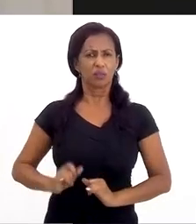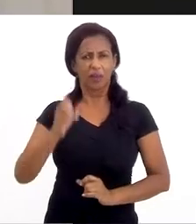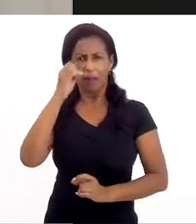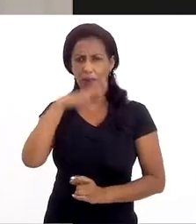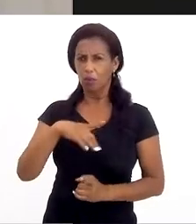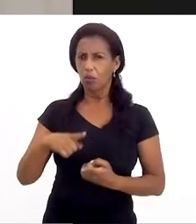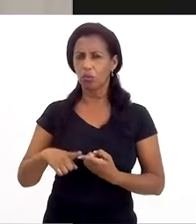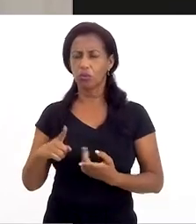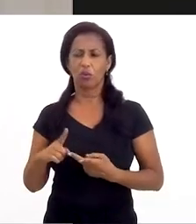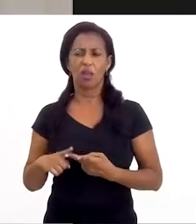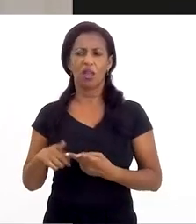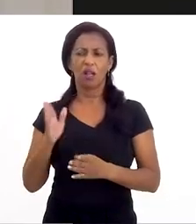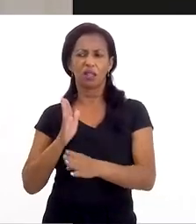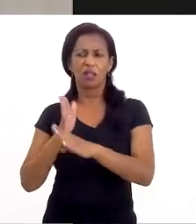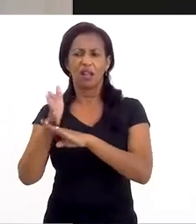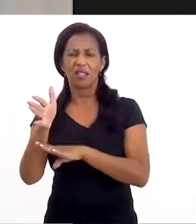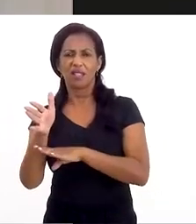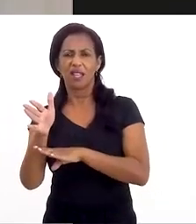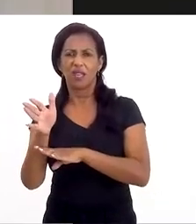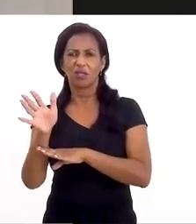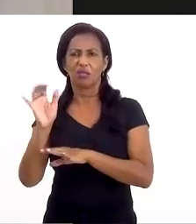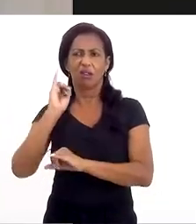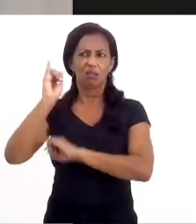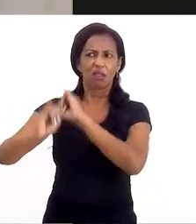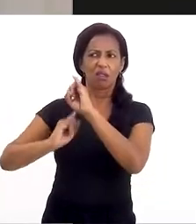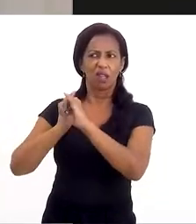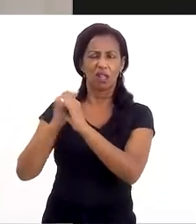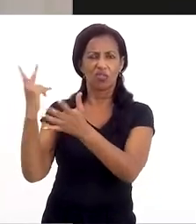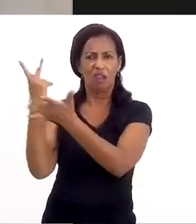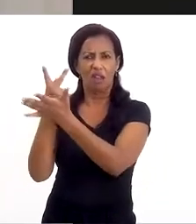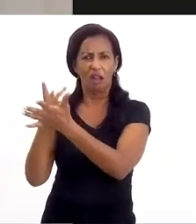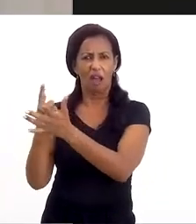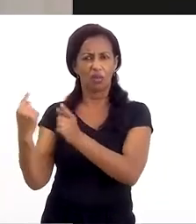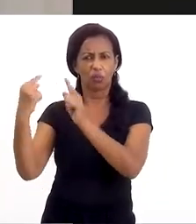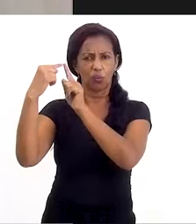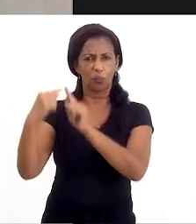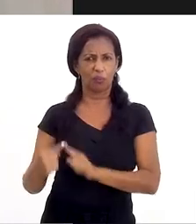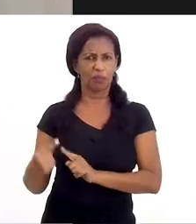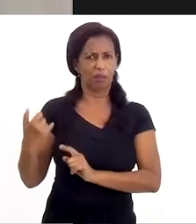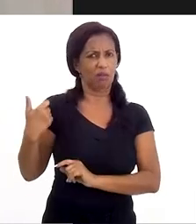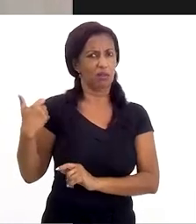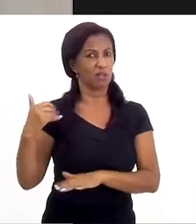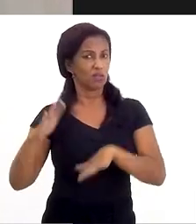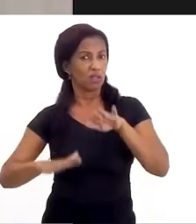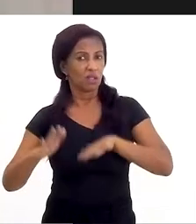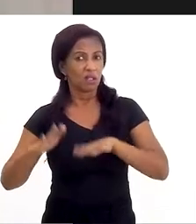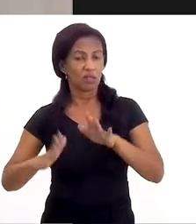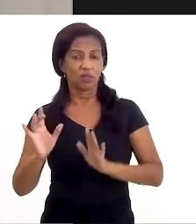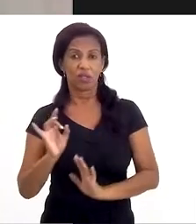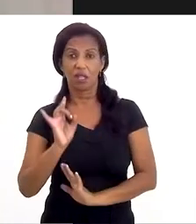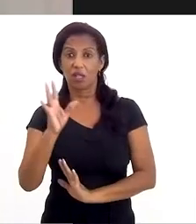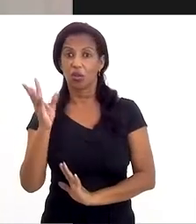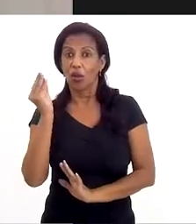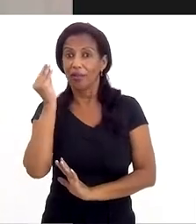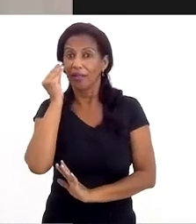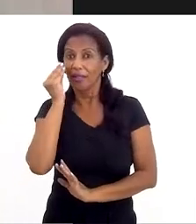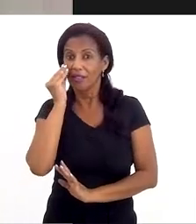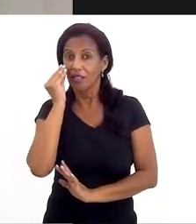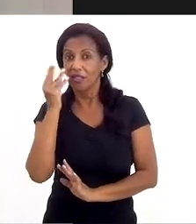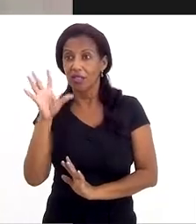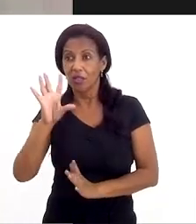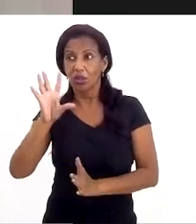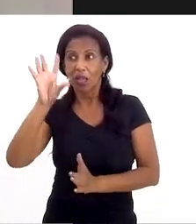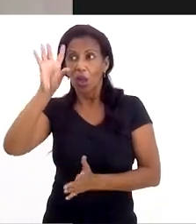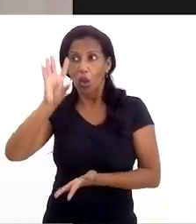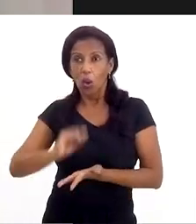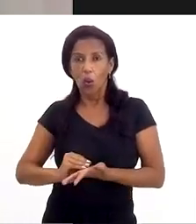sofrendo abuso, ela está tendo acesso a um conteúdo inapropriado para a idade, porque muitas vezes ela somente está ali